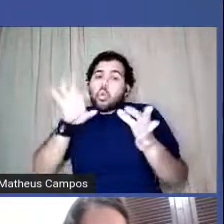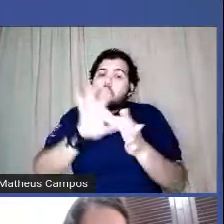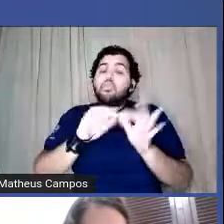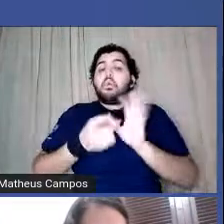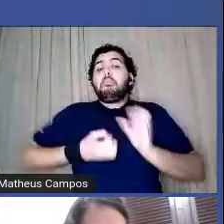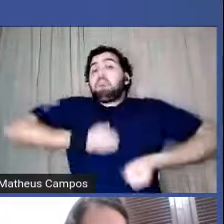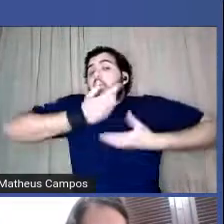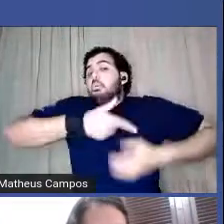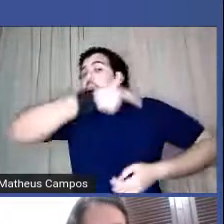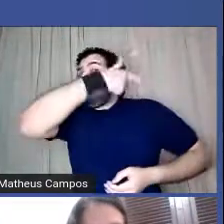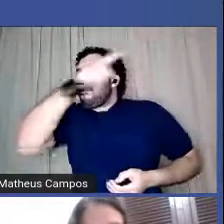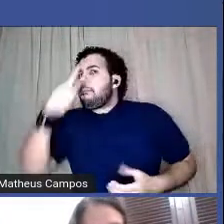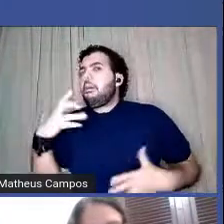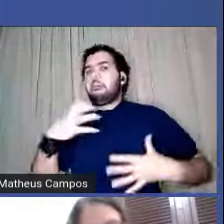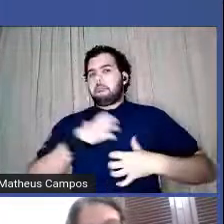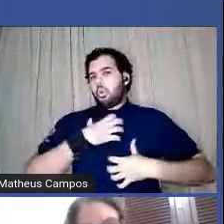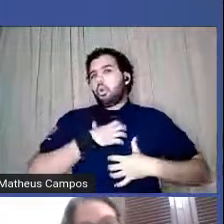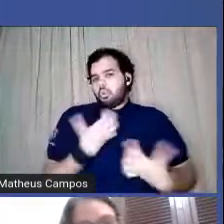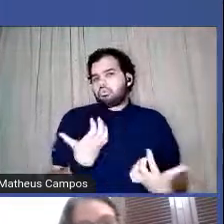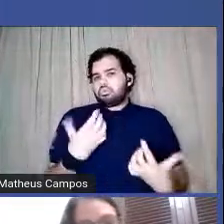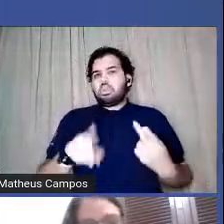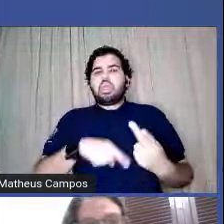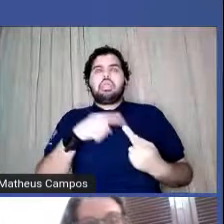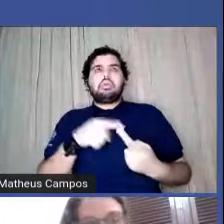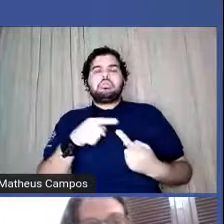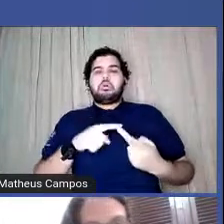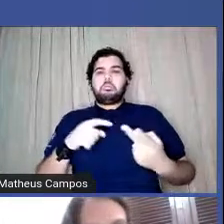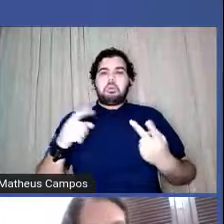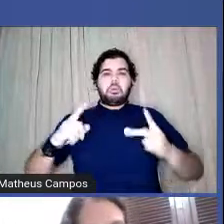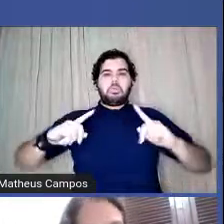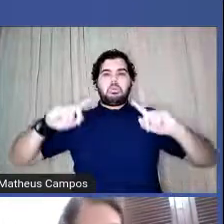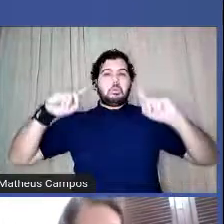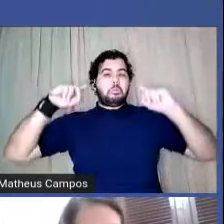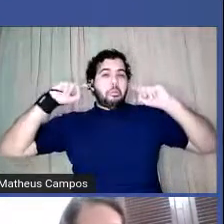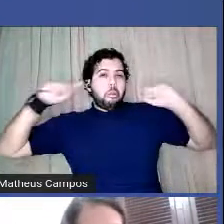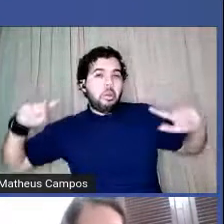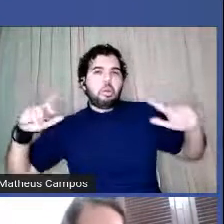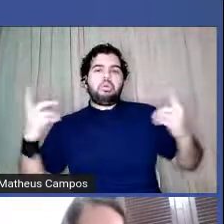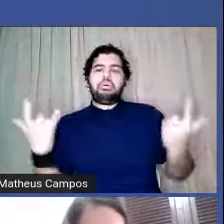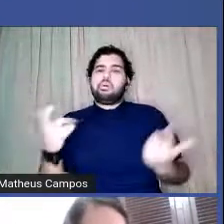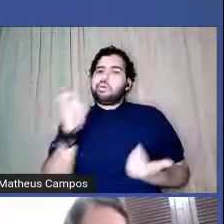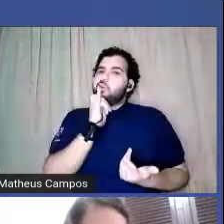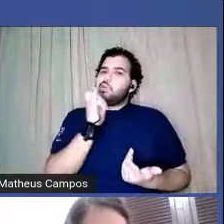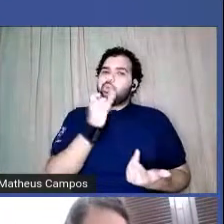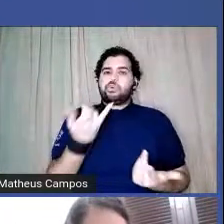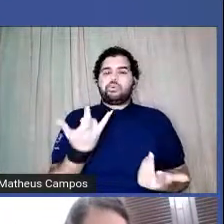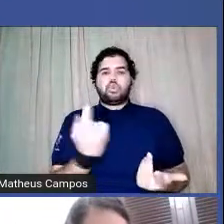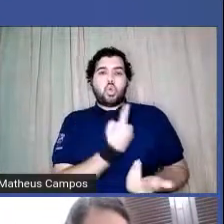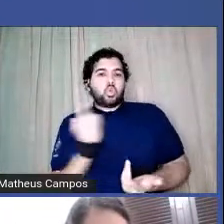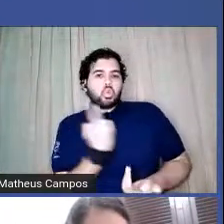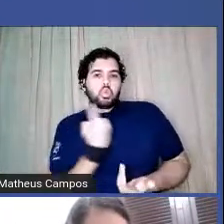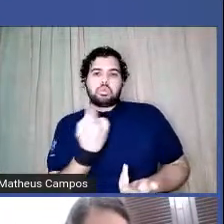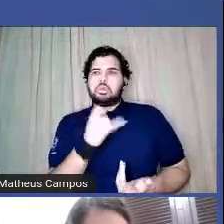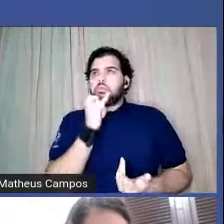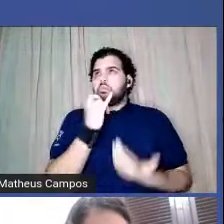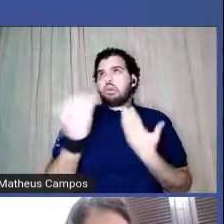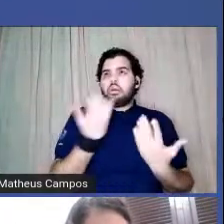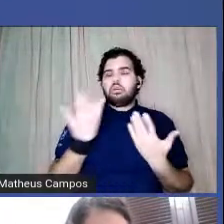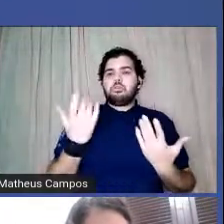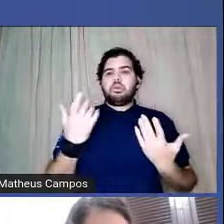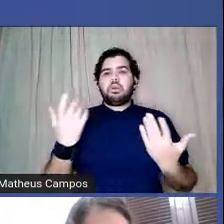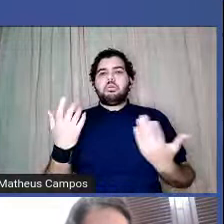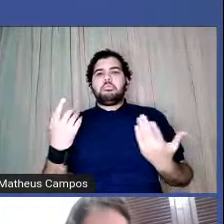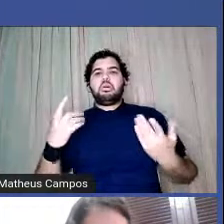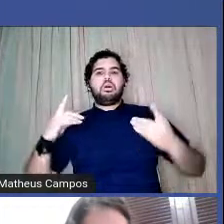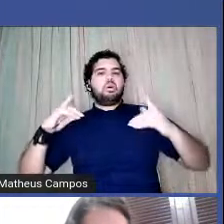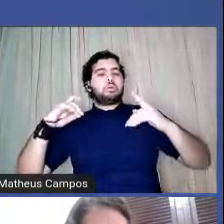além do estrondo, né, que aqui a gente não está para trovão, está mais para vulcão, mas